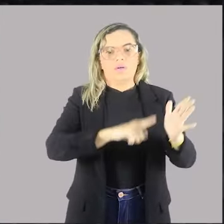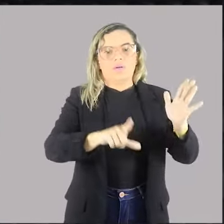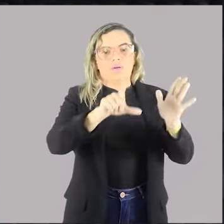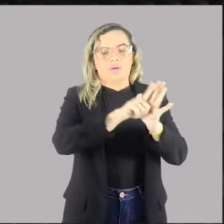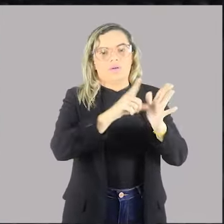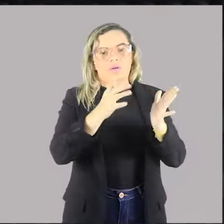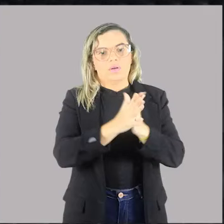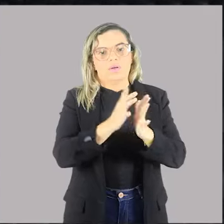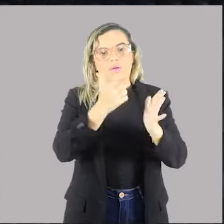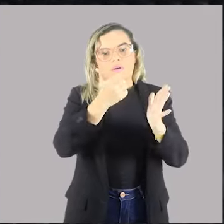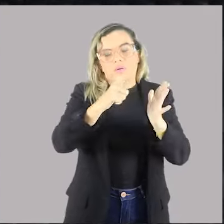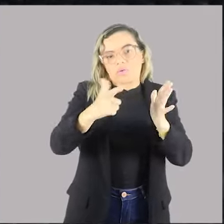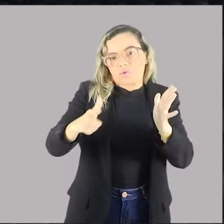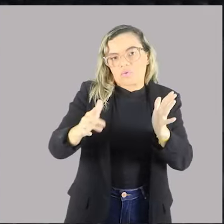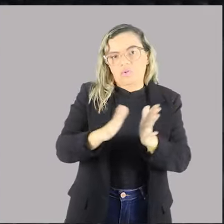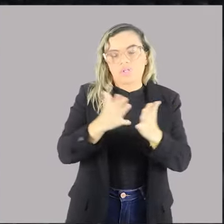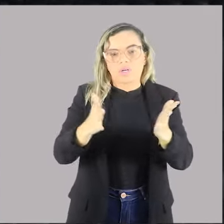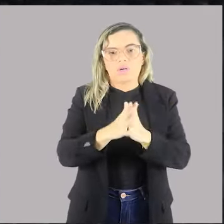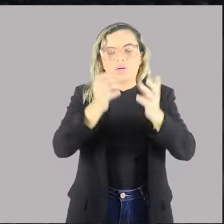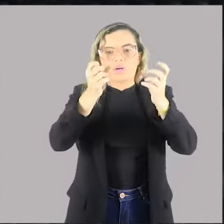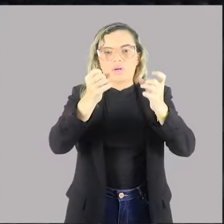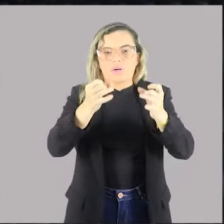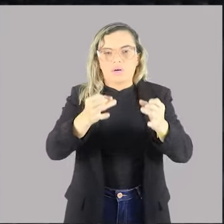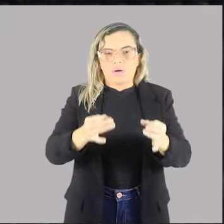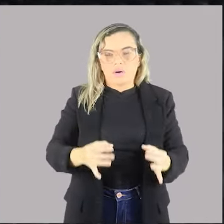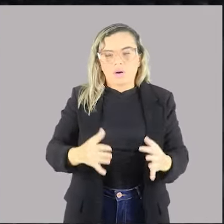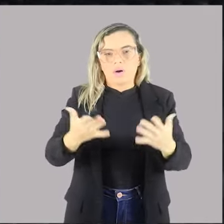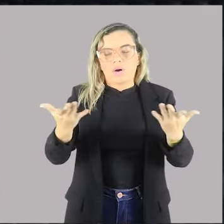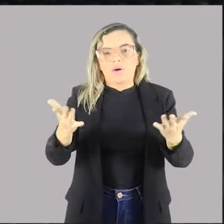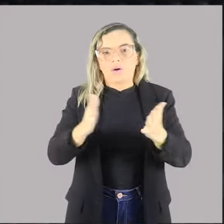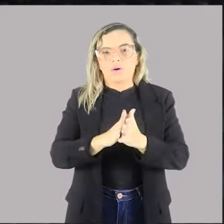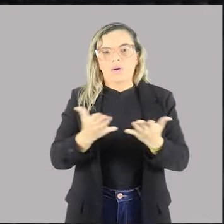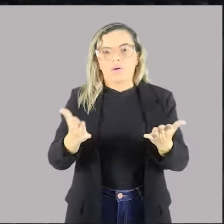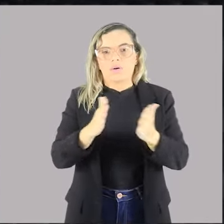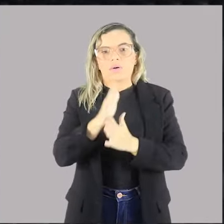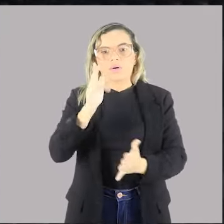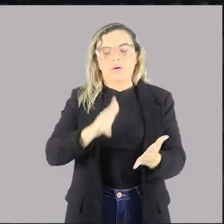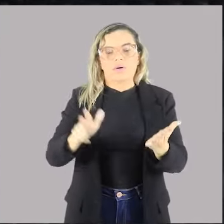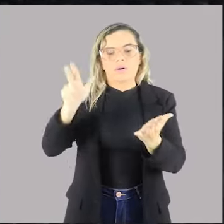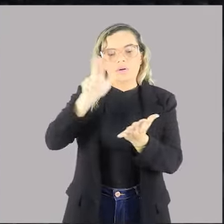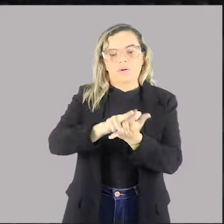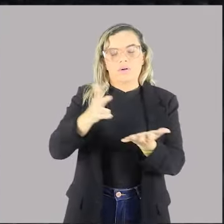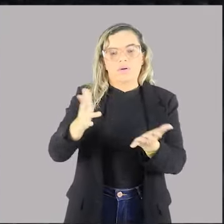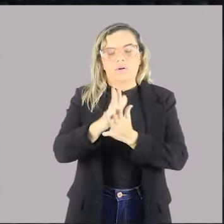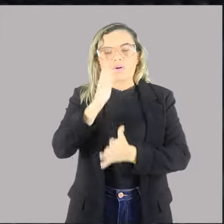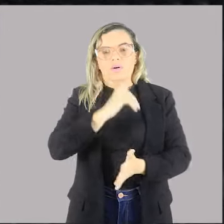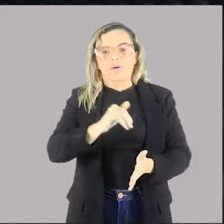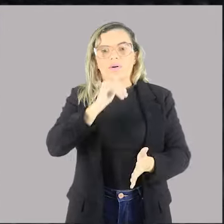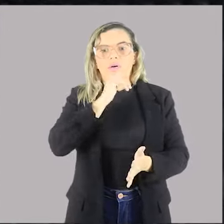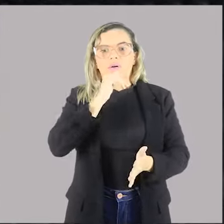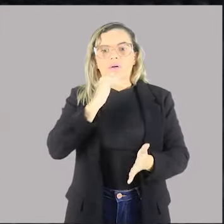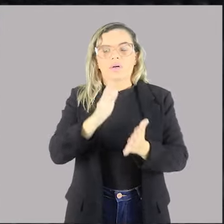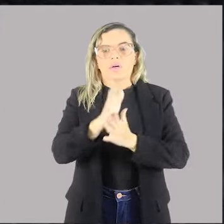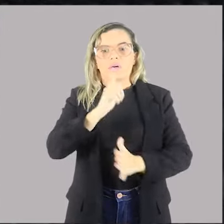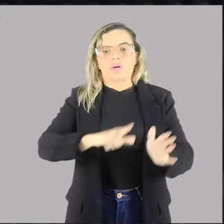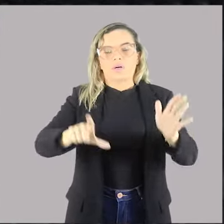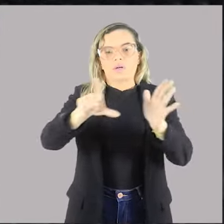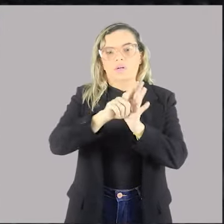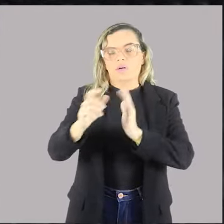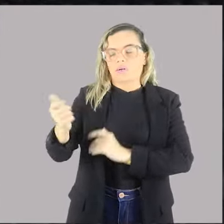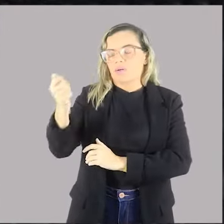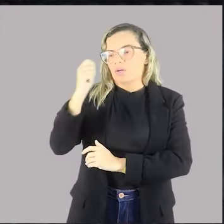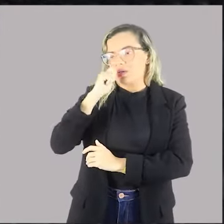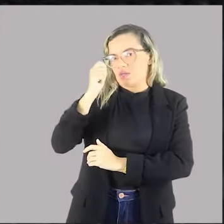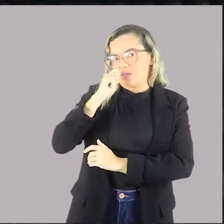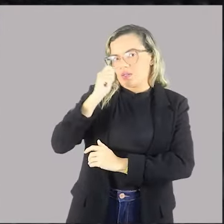lei não disse, o que a lei deixou, portanto, para os regulamentos. Como é o caso, por exemplo, da lei de drogas, que